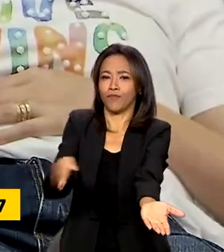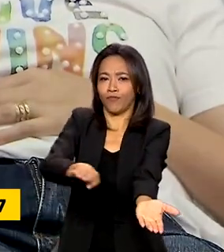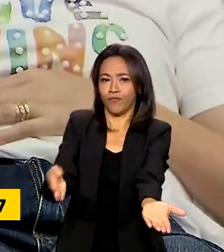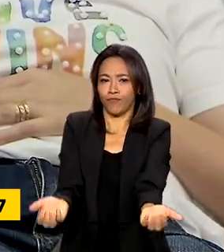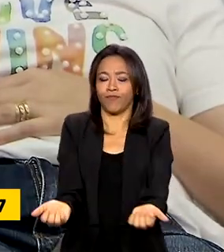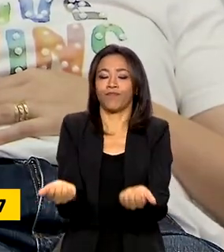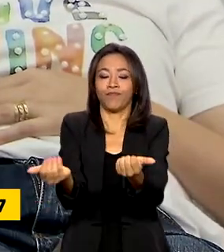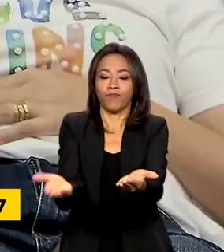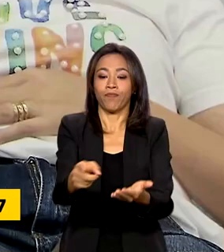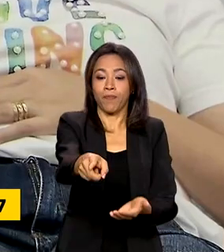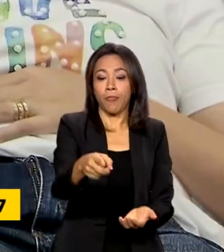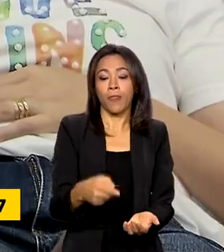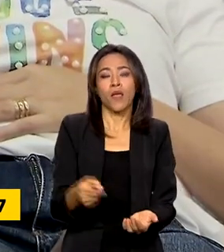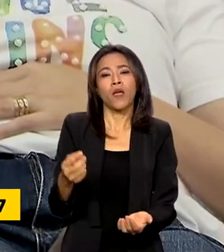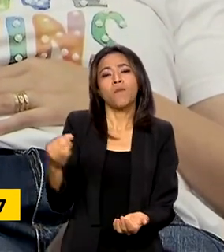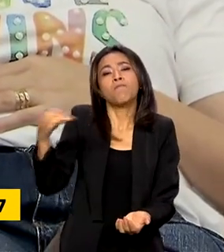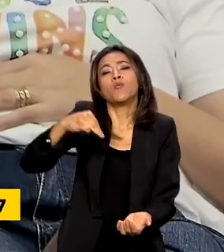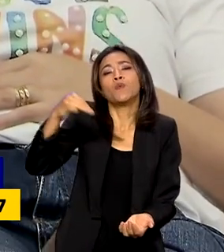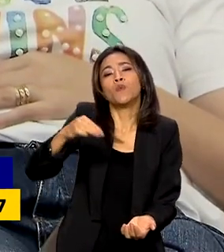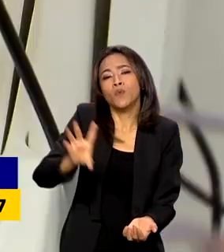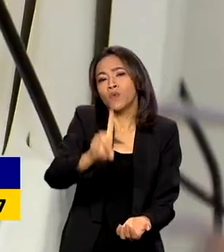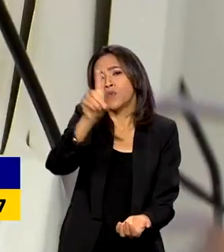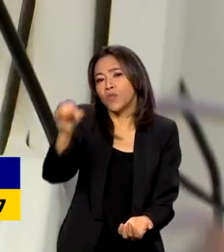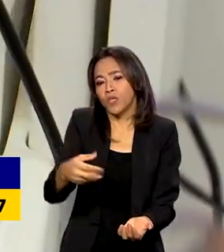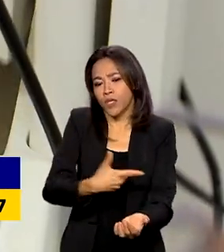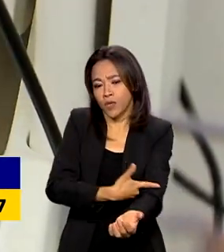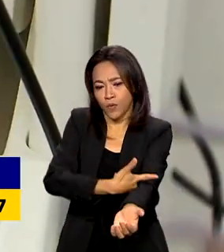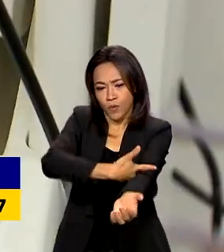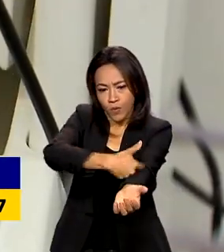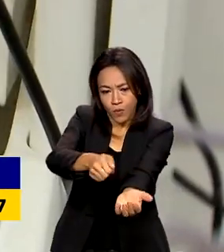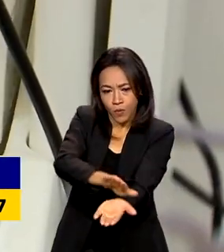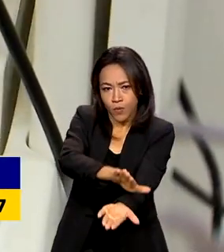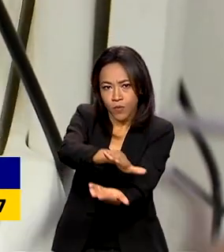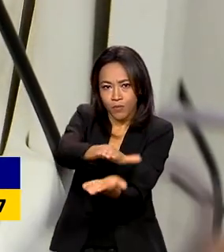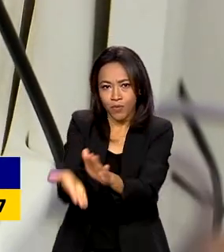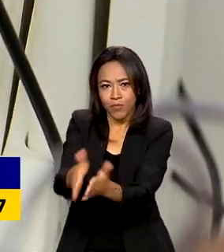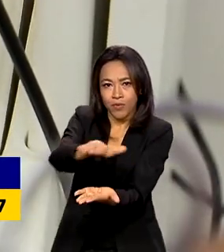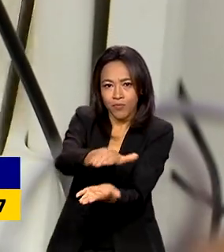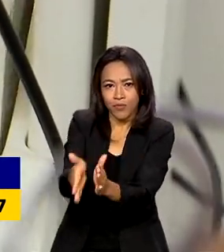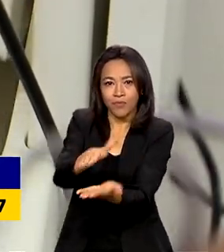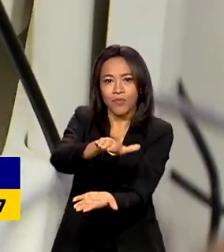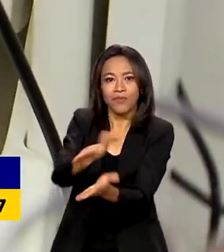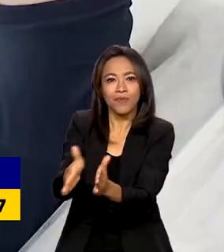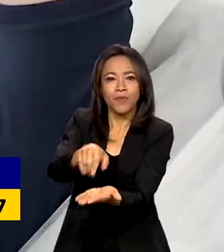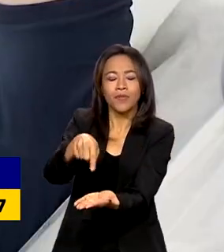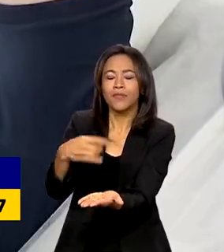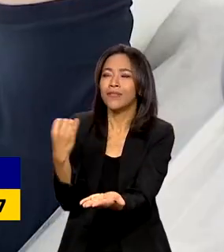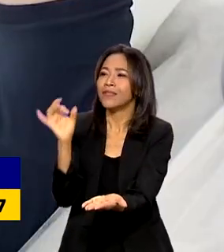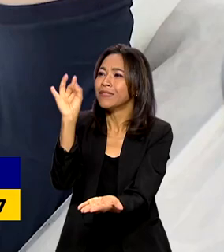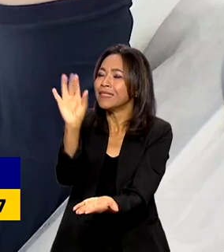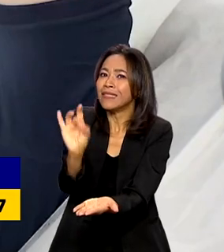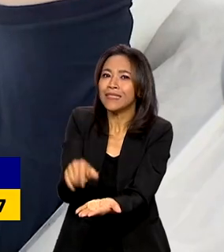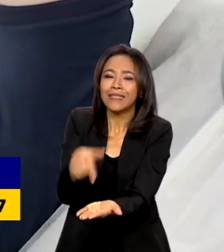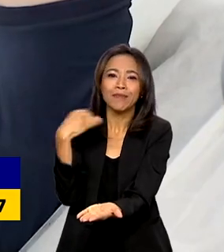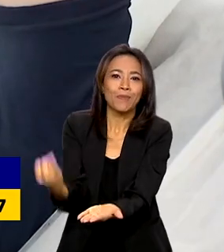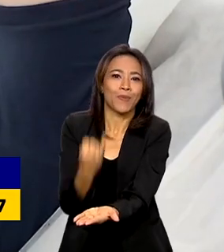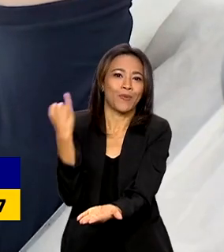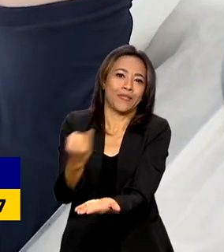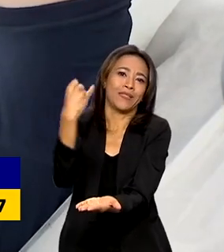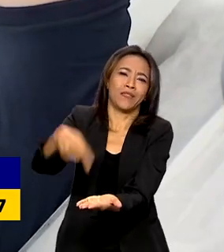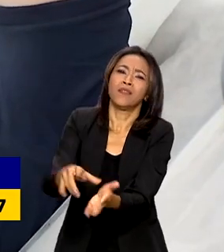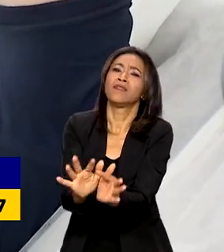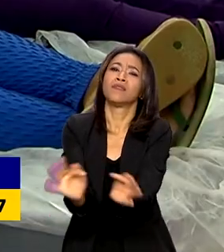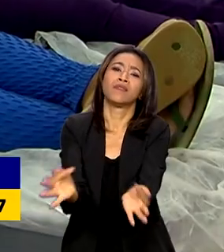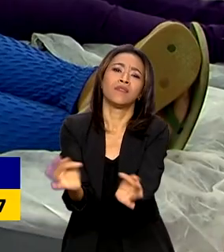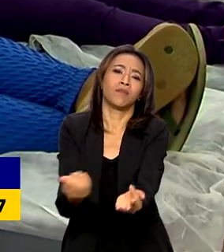Oferecer alguns minutos do dia e mililitros desse líquido precioso. Doação de sangue, um ato